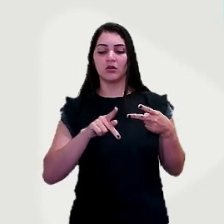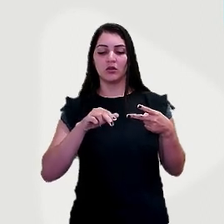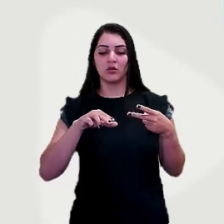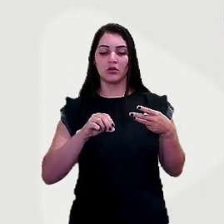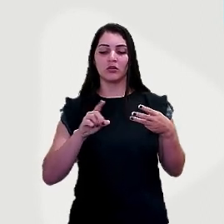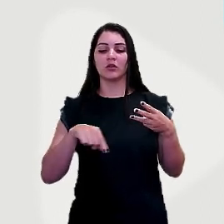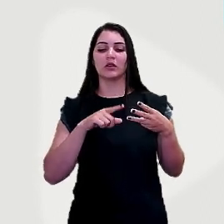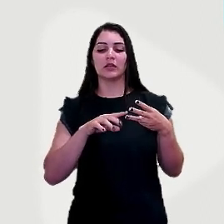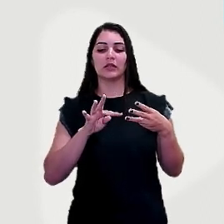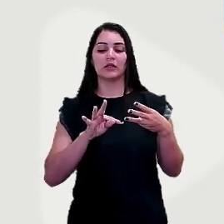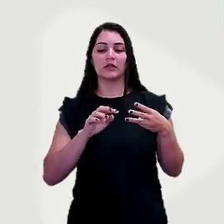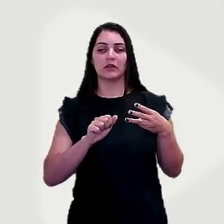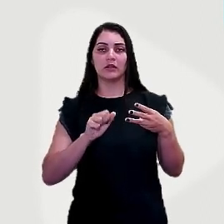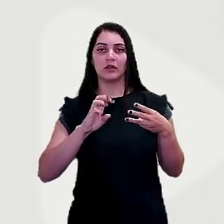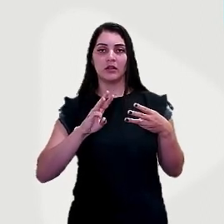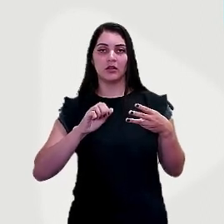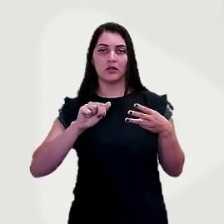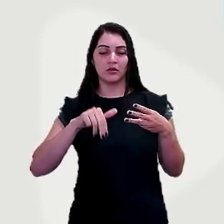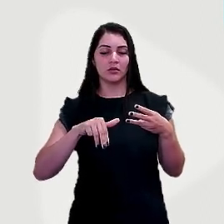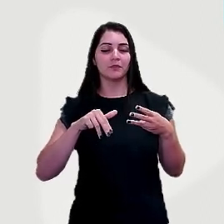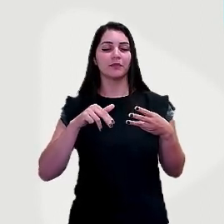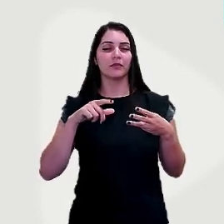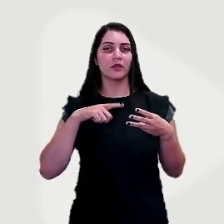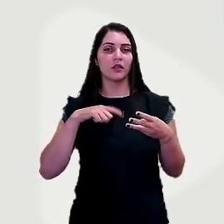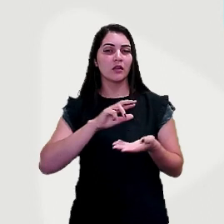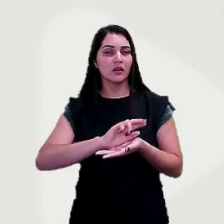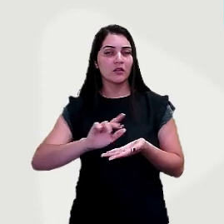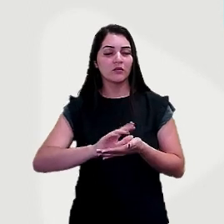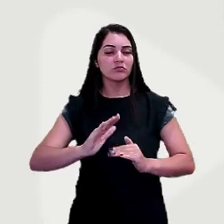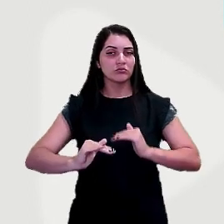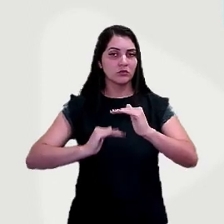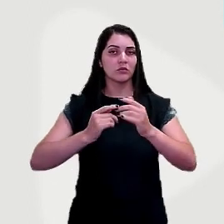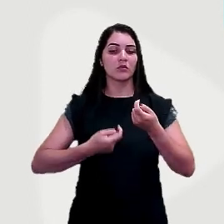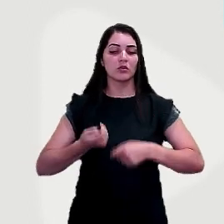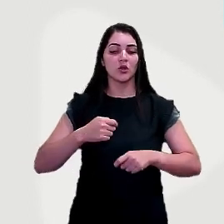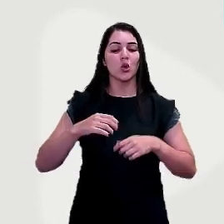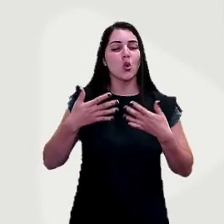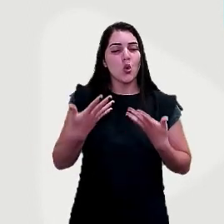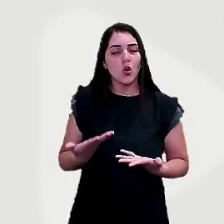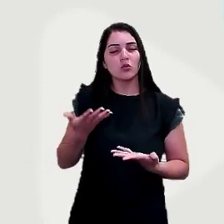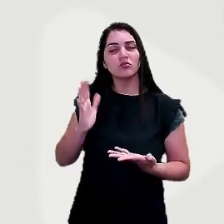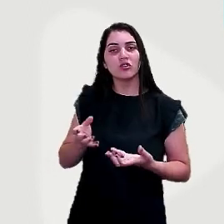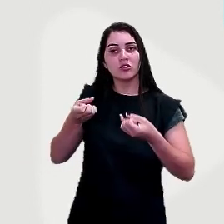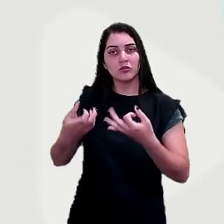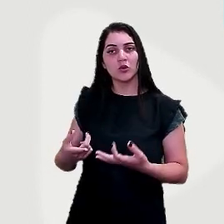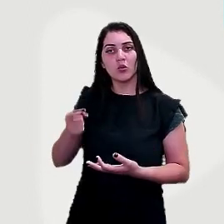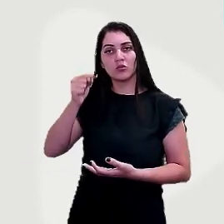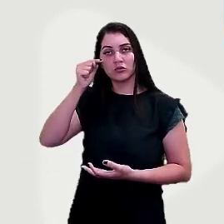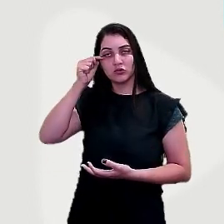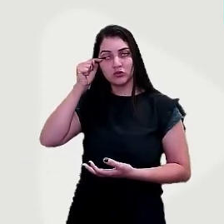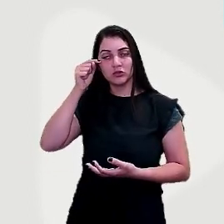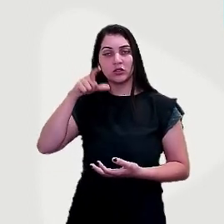que são territórios que apresentam elevado nível industrial e de desenvolvimento econômico. Então, a China, como a gente já falou, teve um